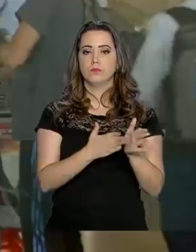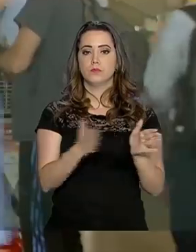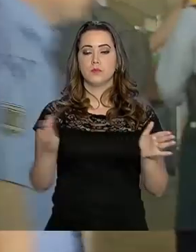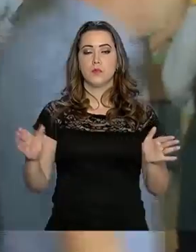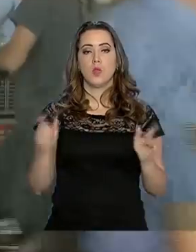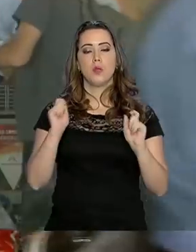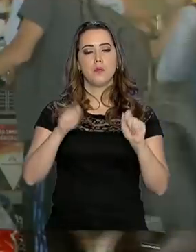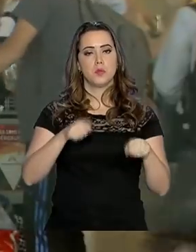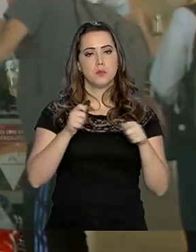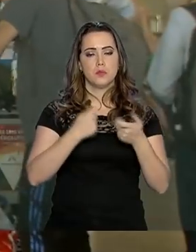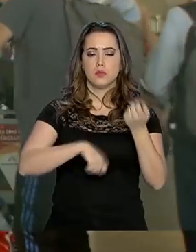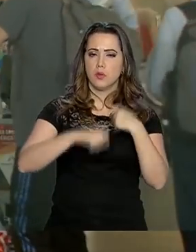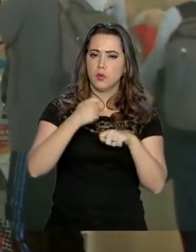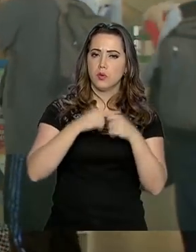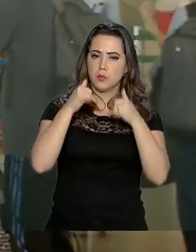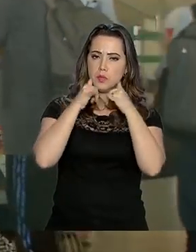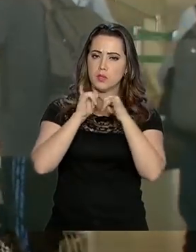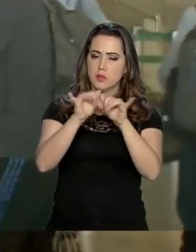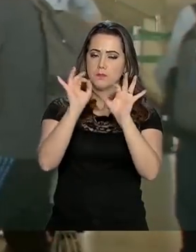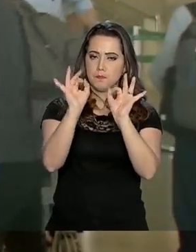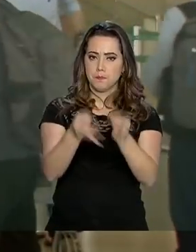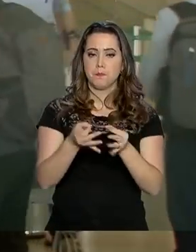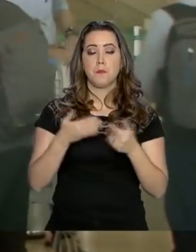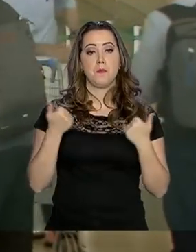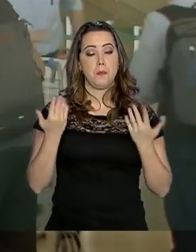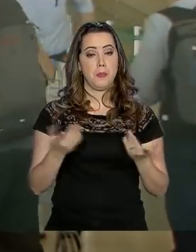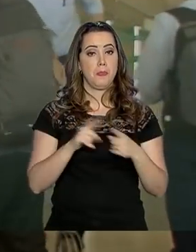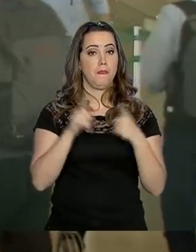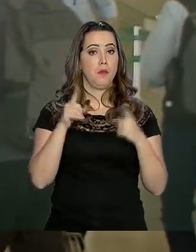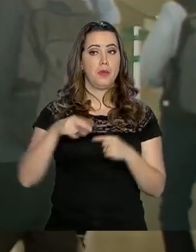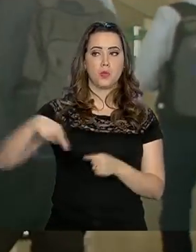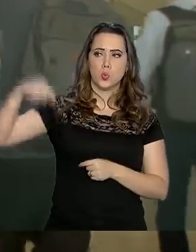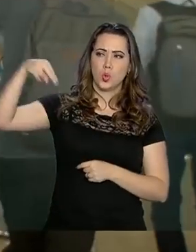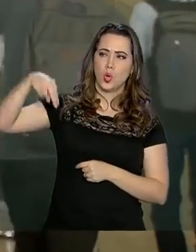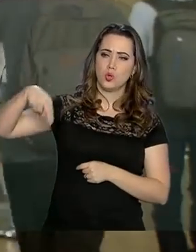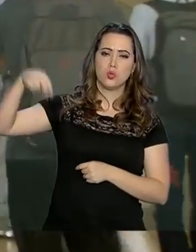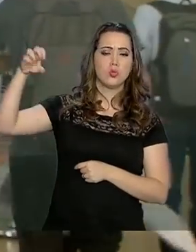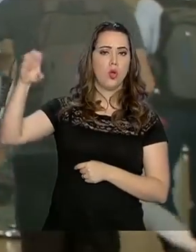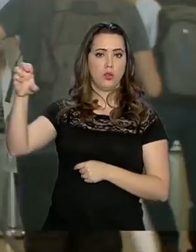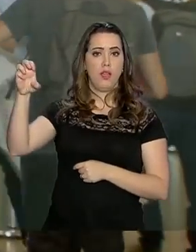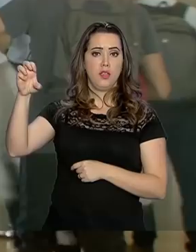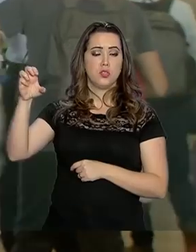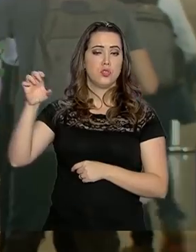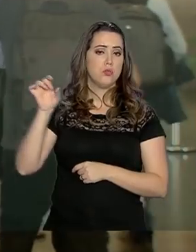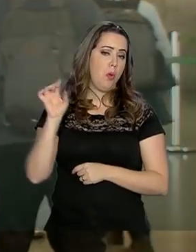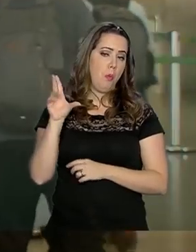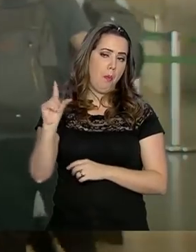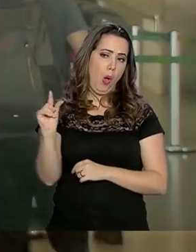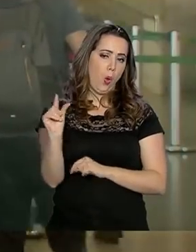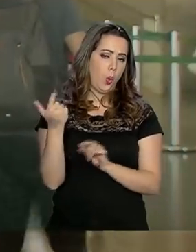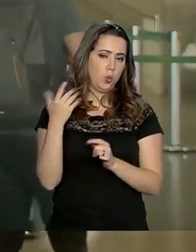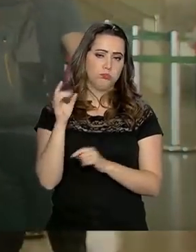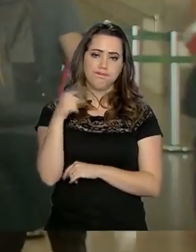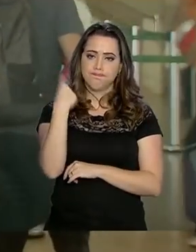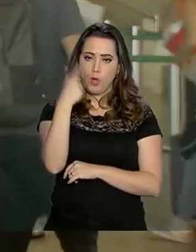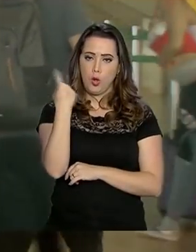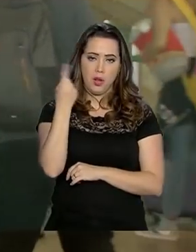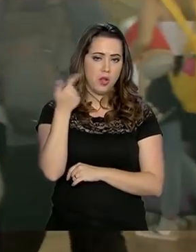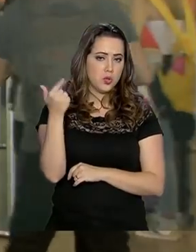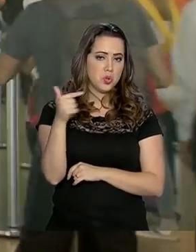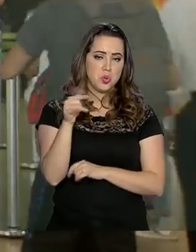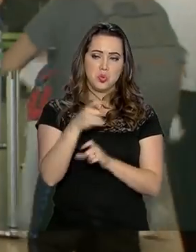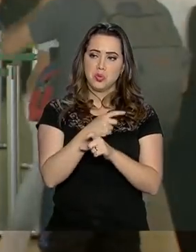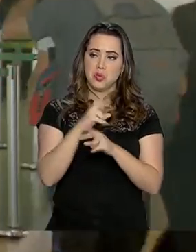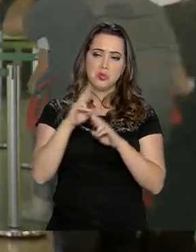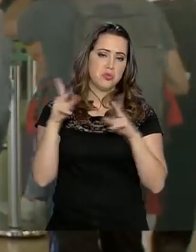que permite uma economia de energia considerável. Já no norte e nordeste, há pouco impacto à medida, porque não há uma